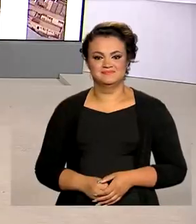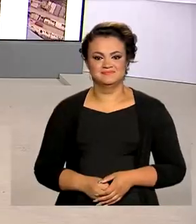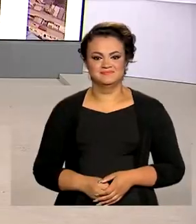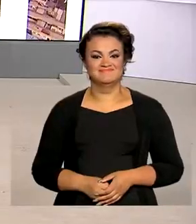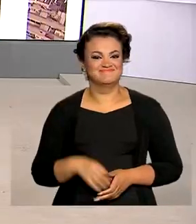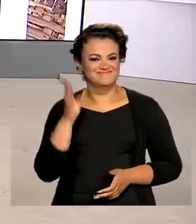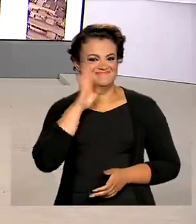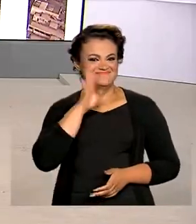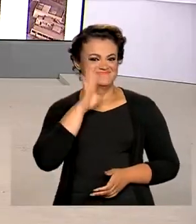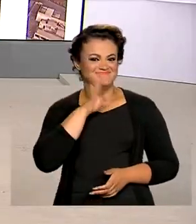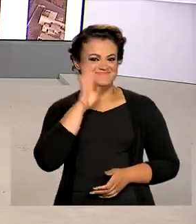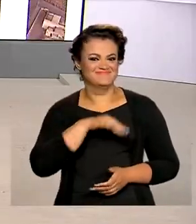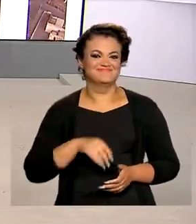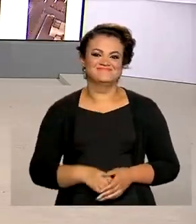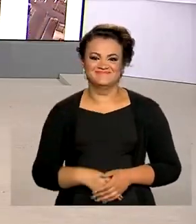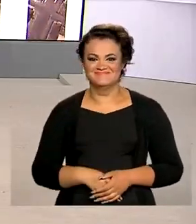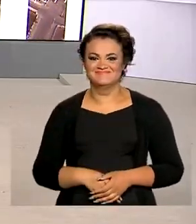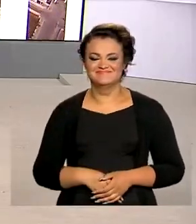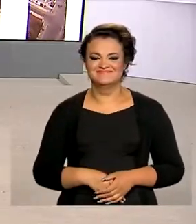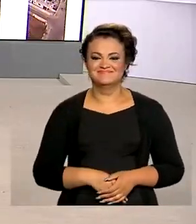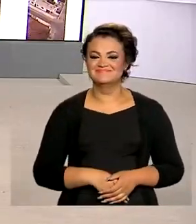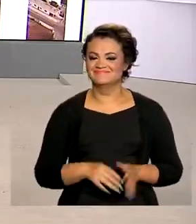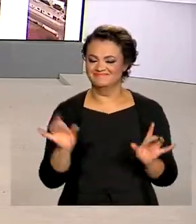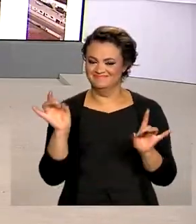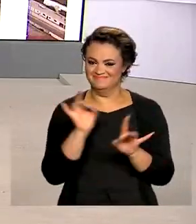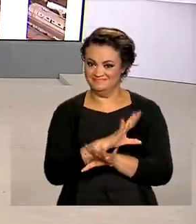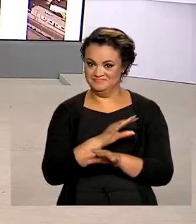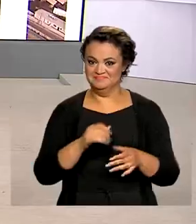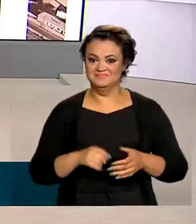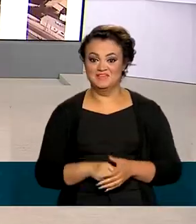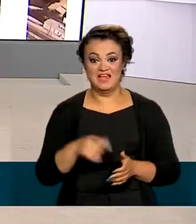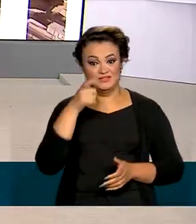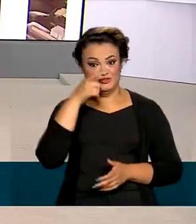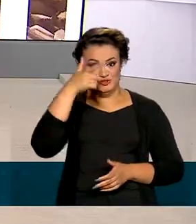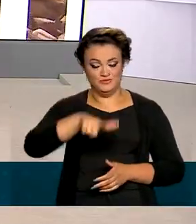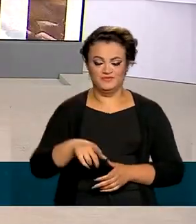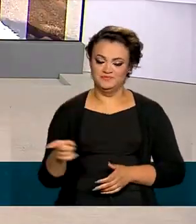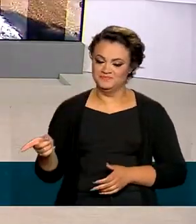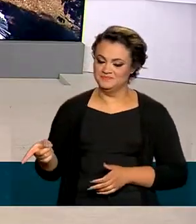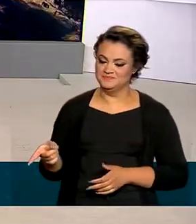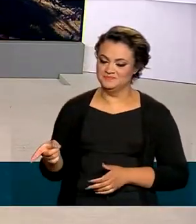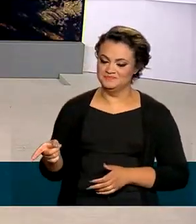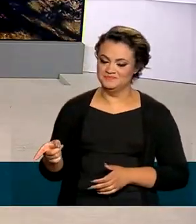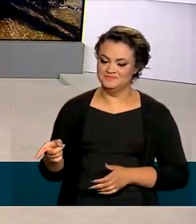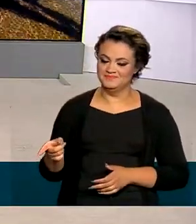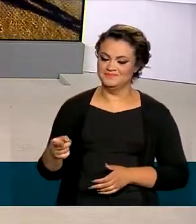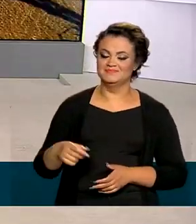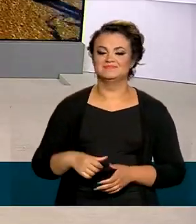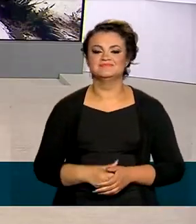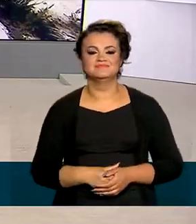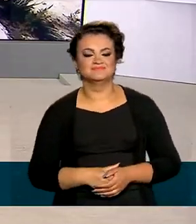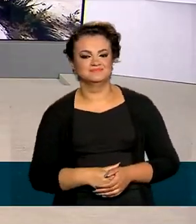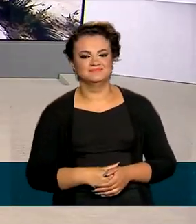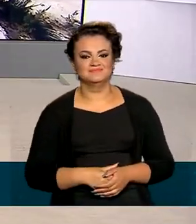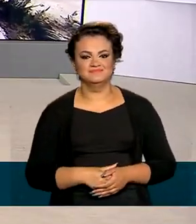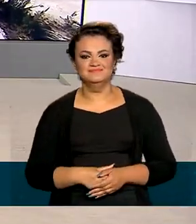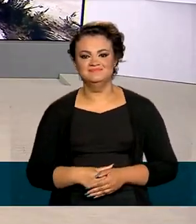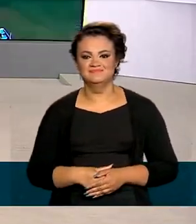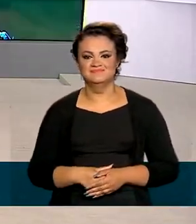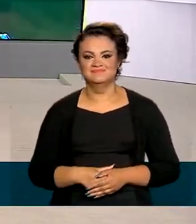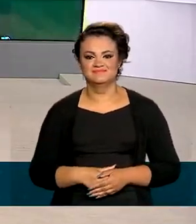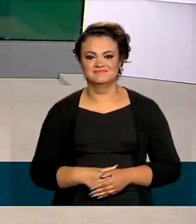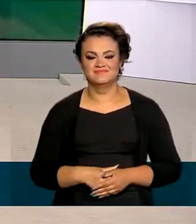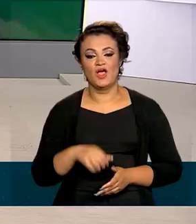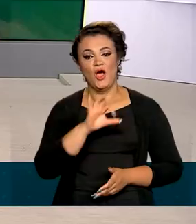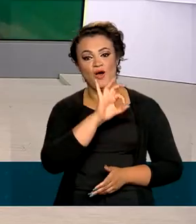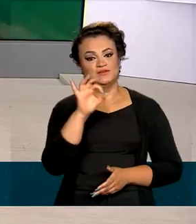Que bacana, né? Show de bola. E a gente fica por aqui para rever as reportagens. Acesse as redes sociais da TV Brasil.